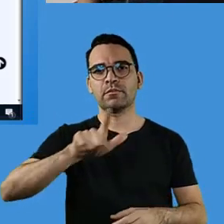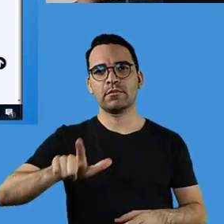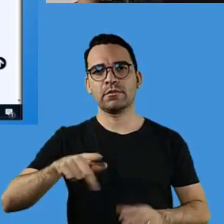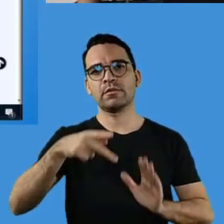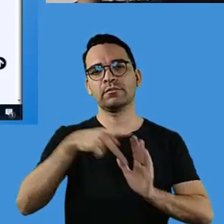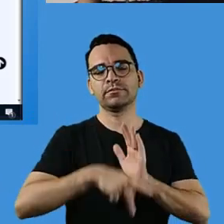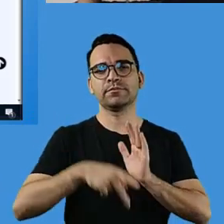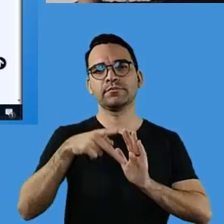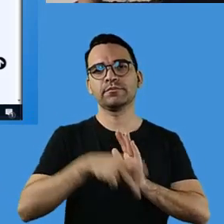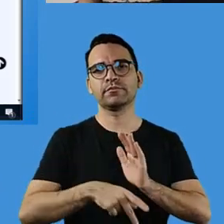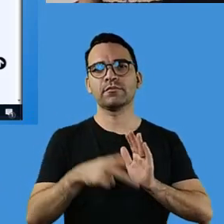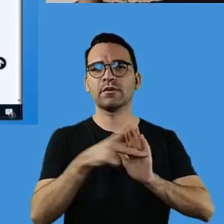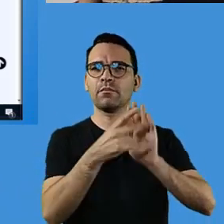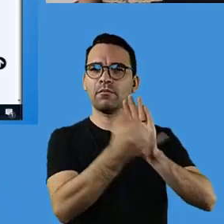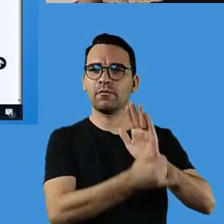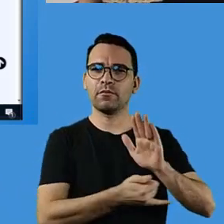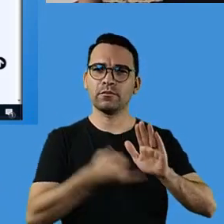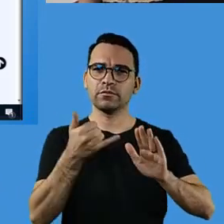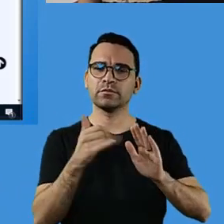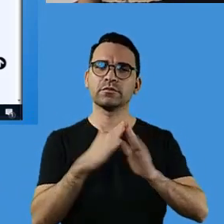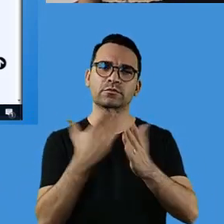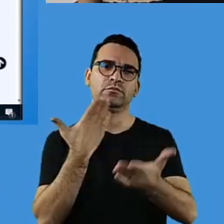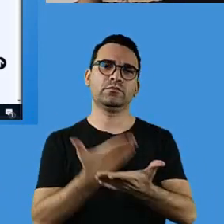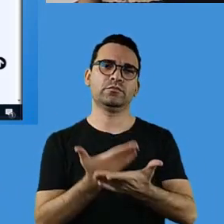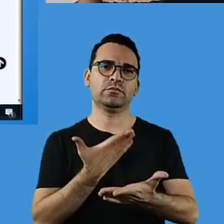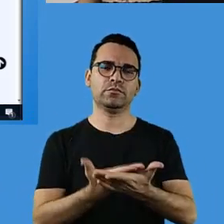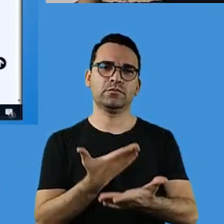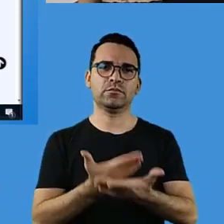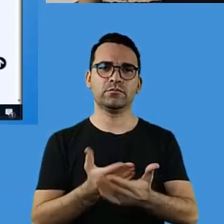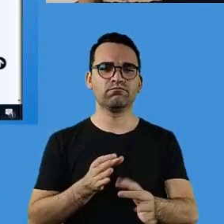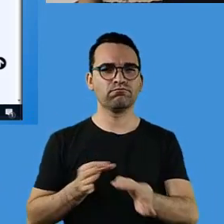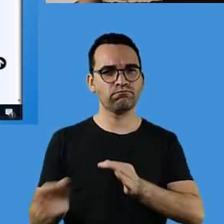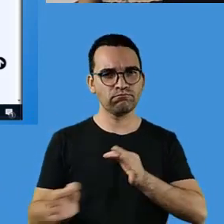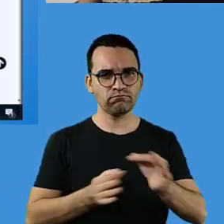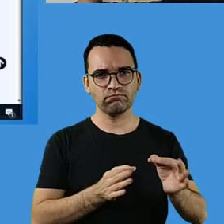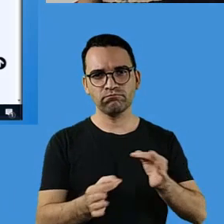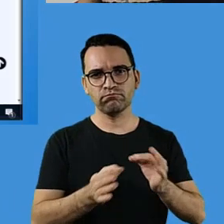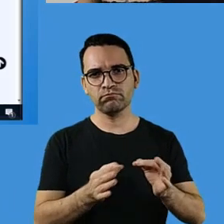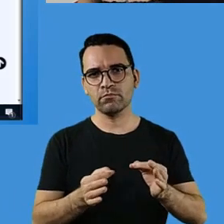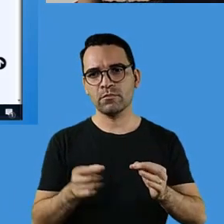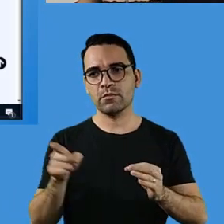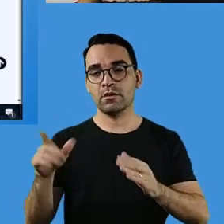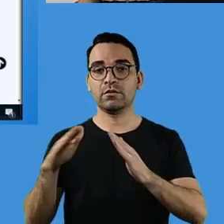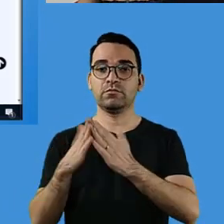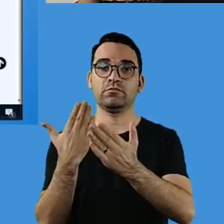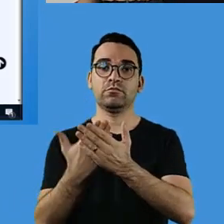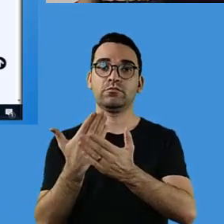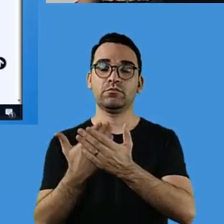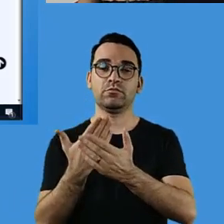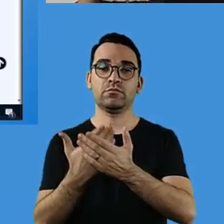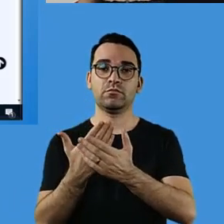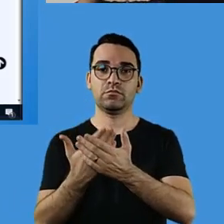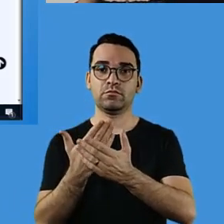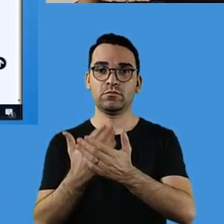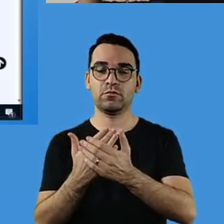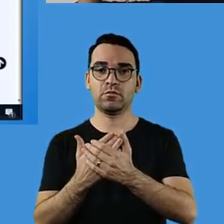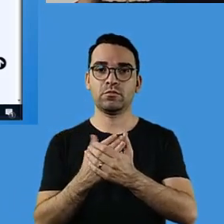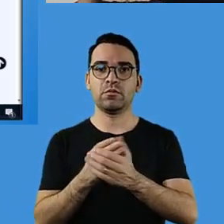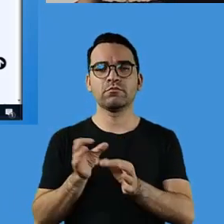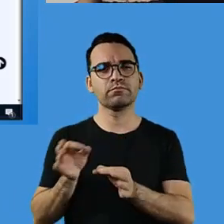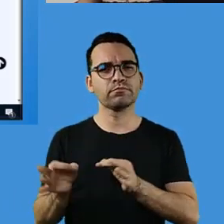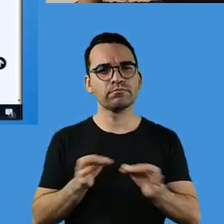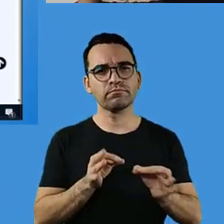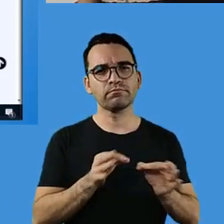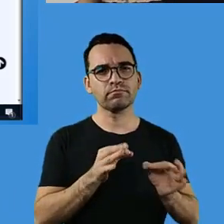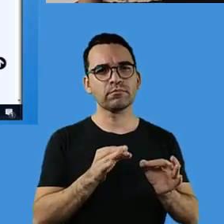professor, para os projetos que as escolas, né? Vão desenvolver e focado